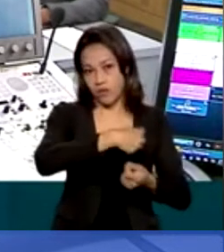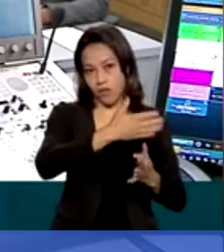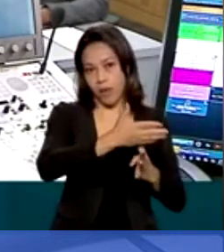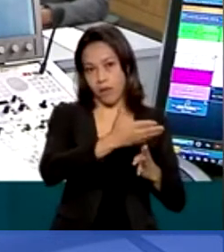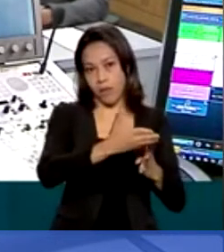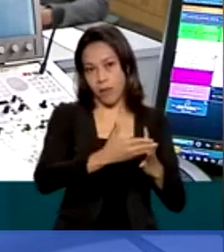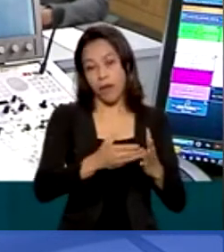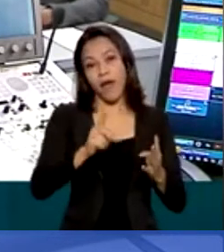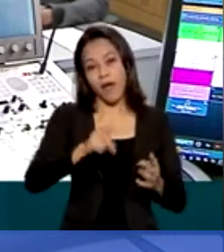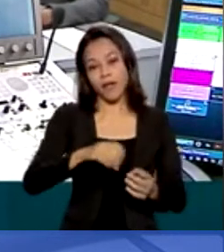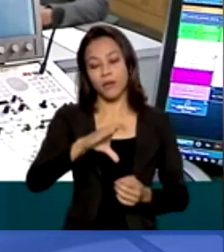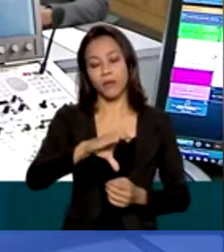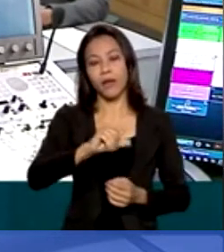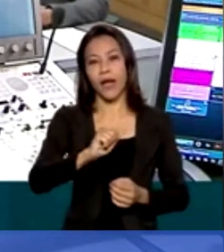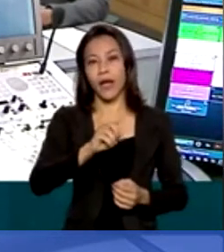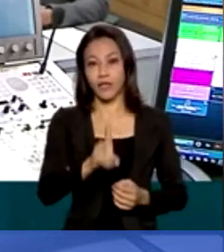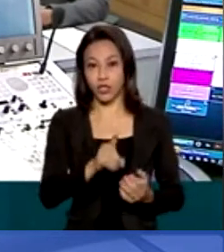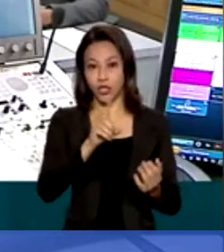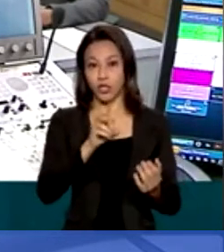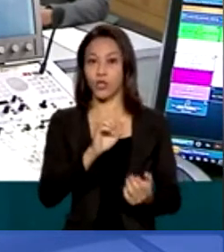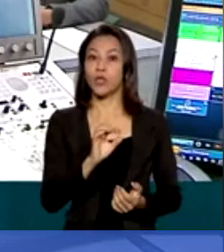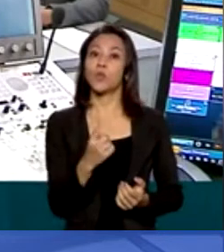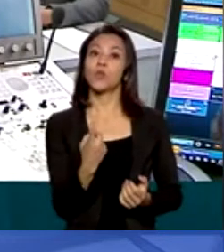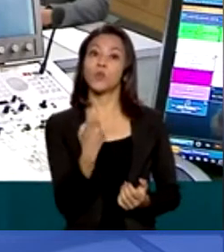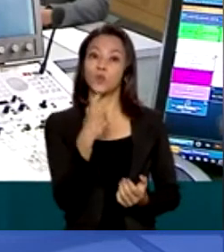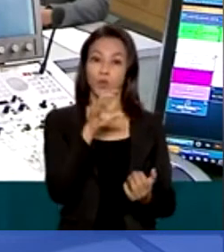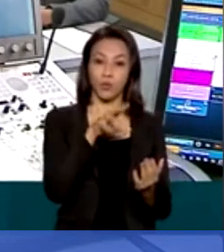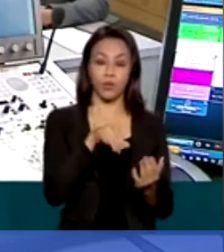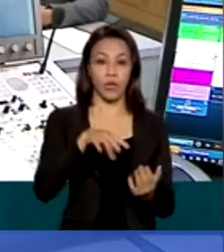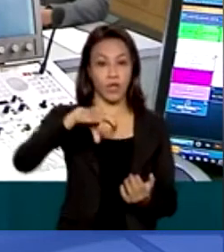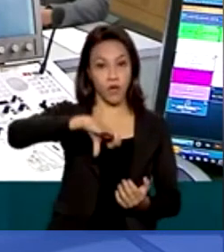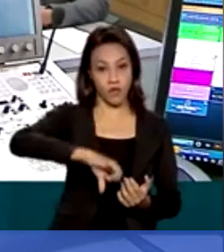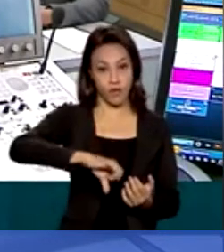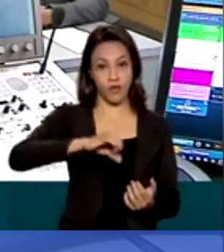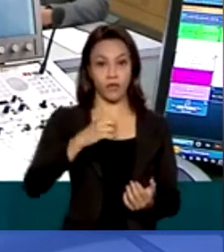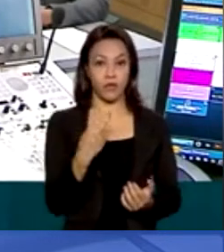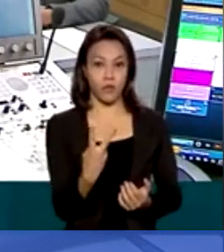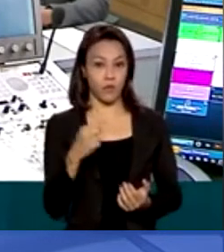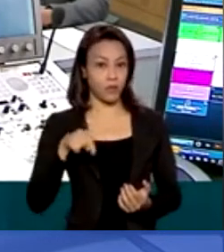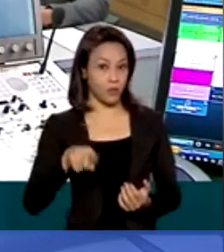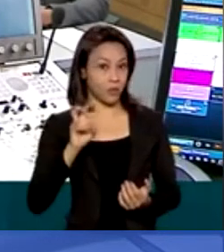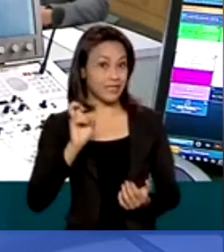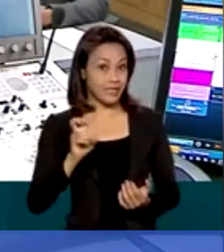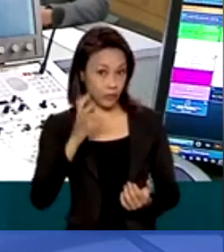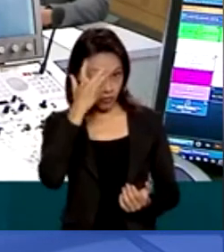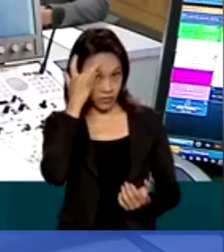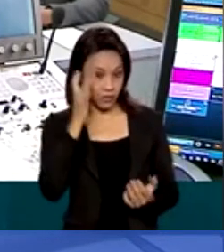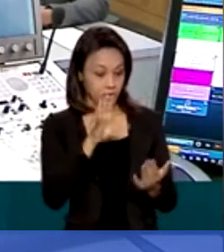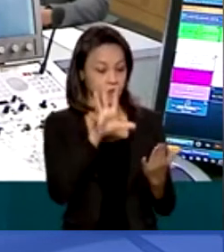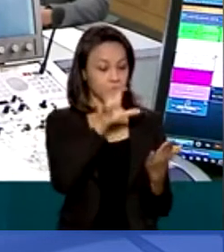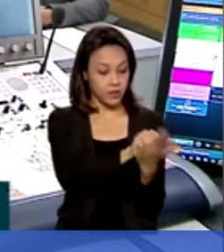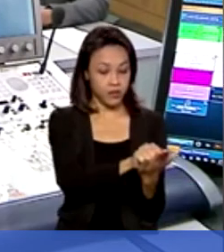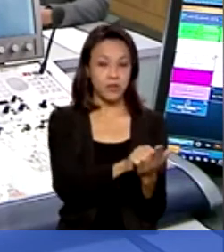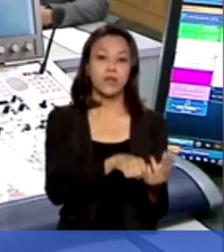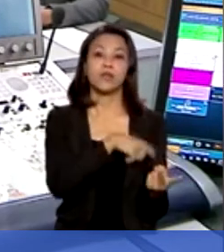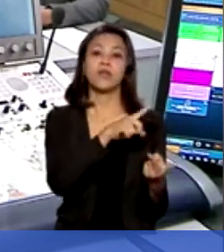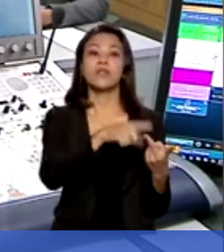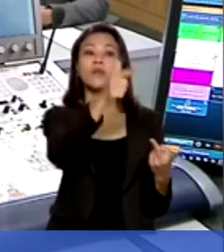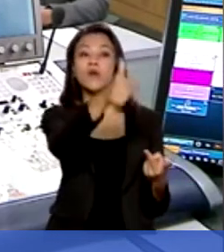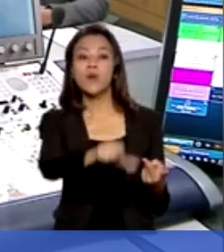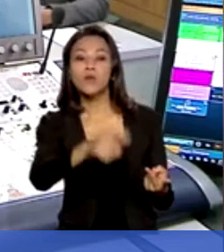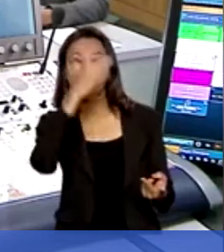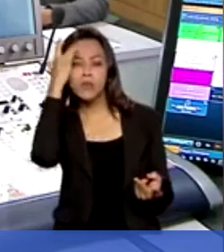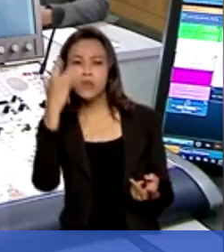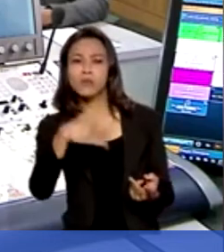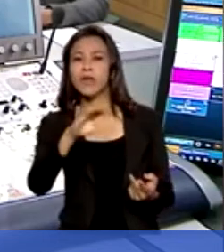do Cade Único em torno de 92,5 e os outros também podem ter fazendo aqueles que estão há